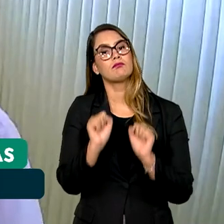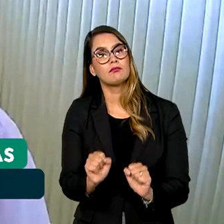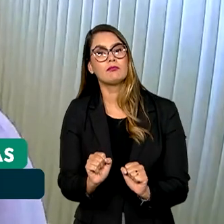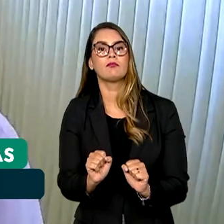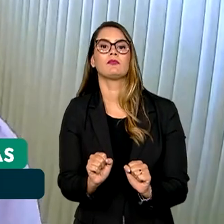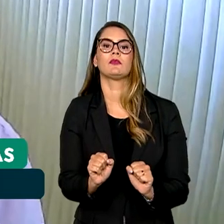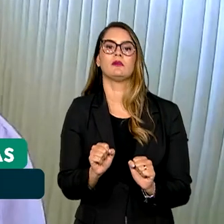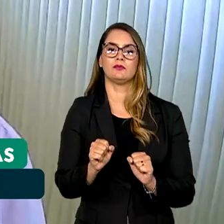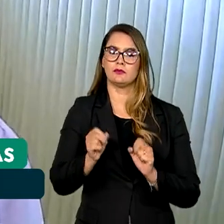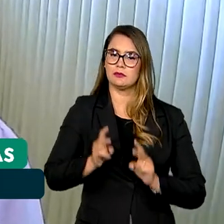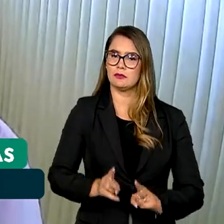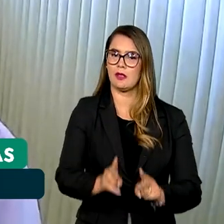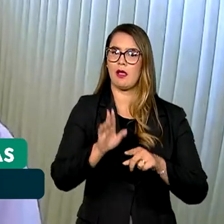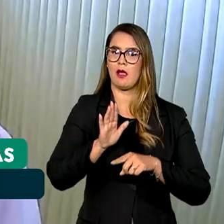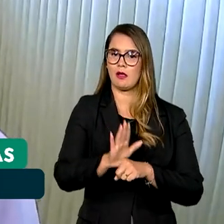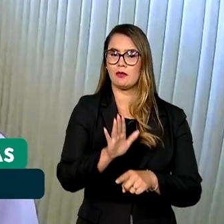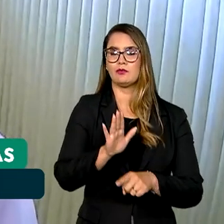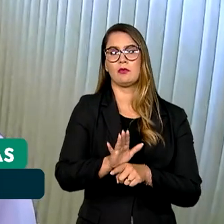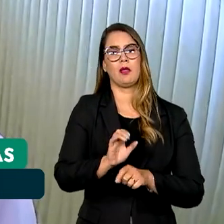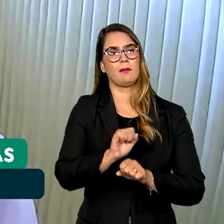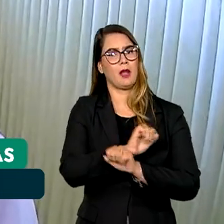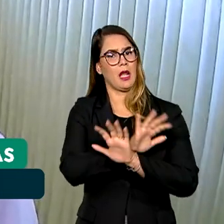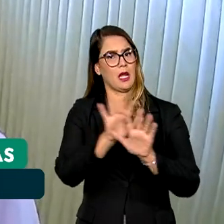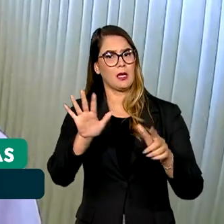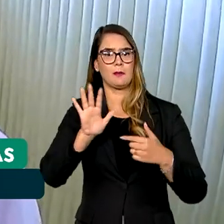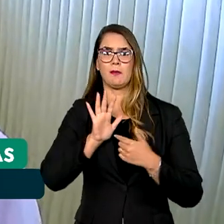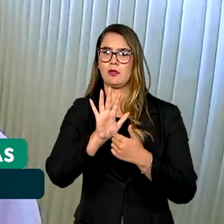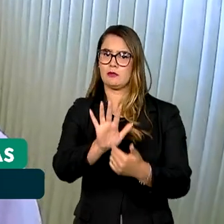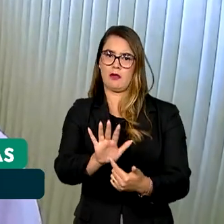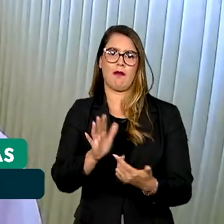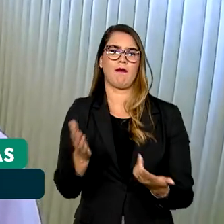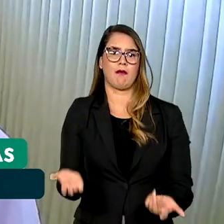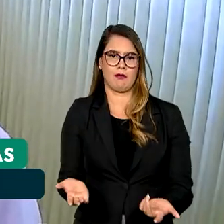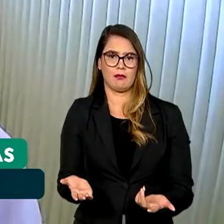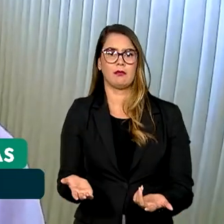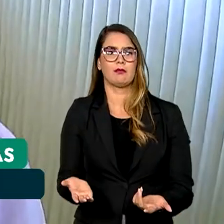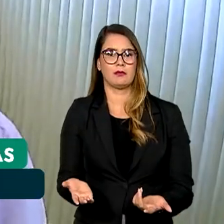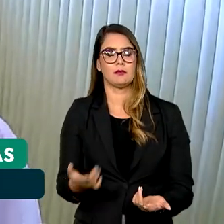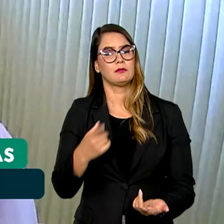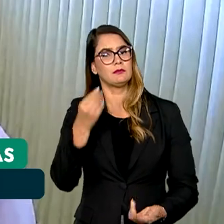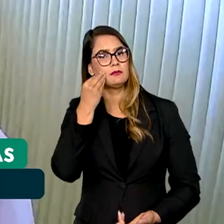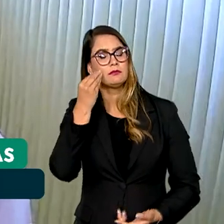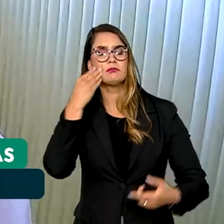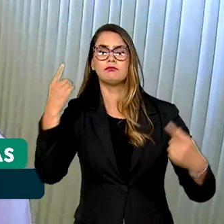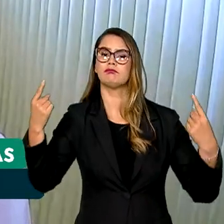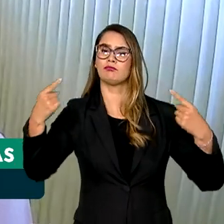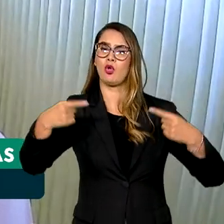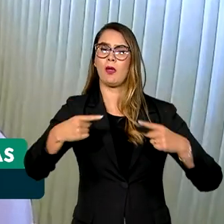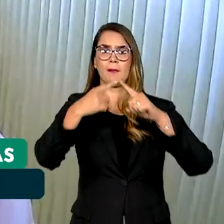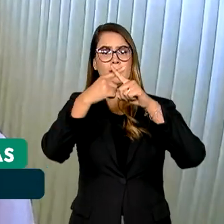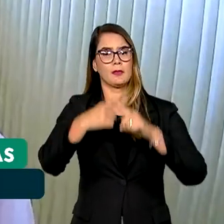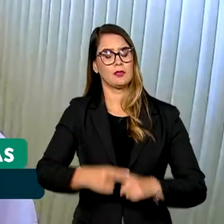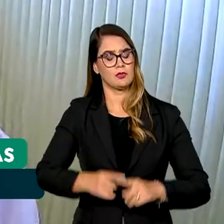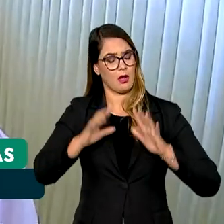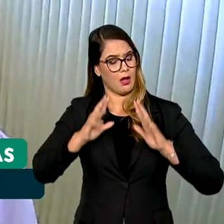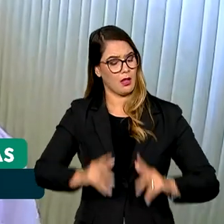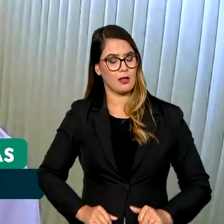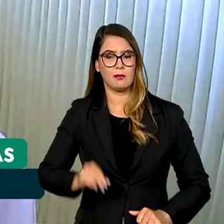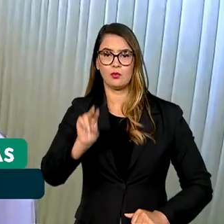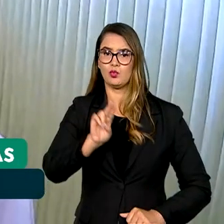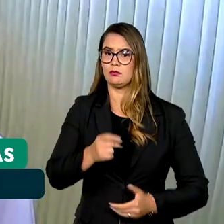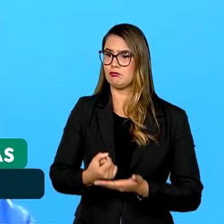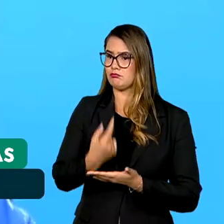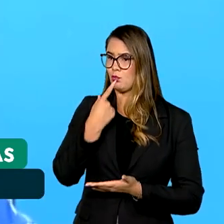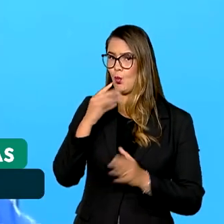sempre colaborar para o jogo limpo, para a política de competir de forma limpa sem estar utilizando uma